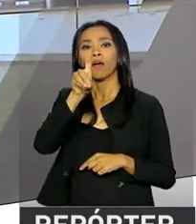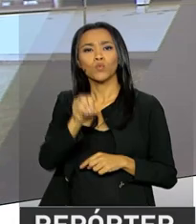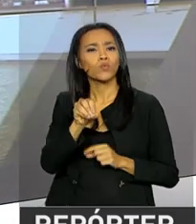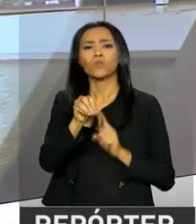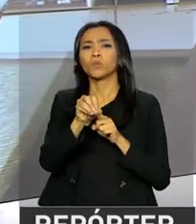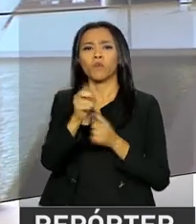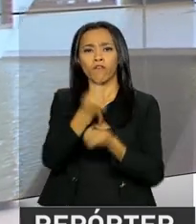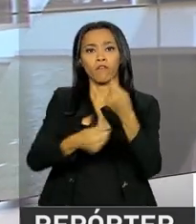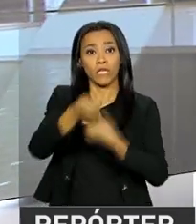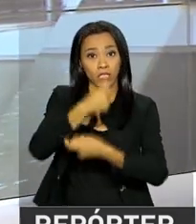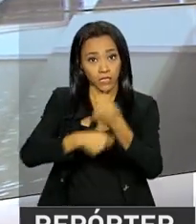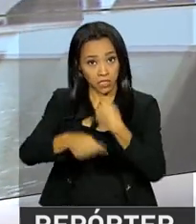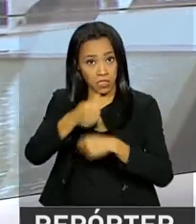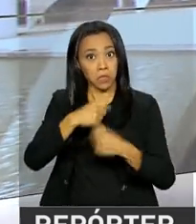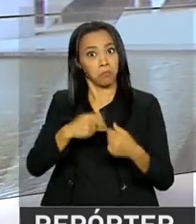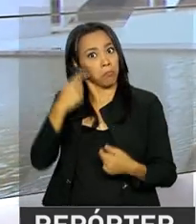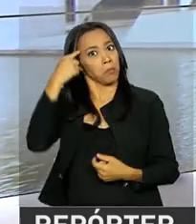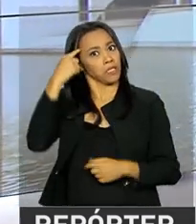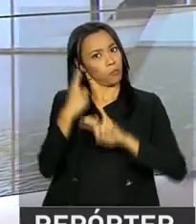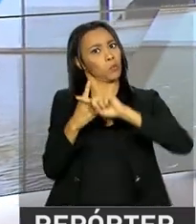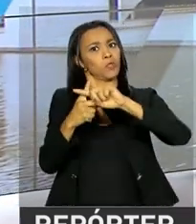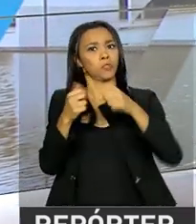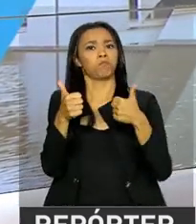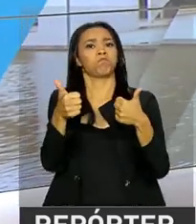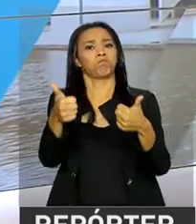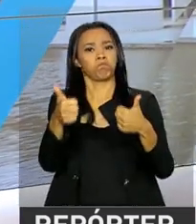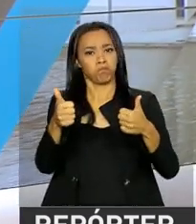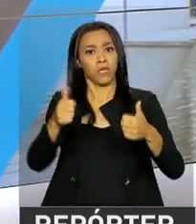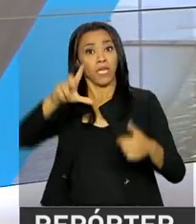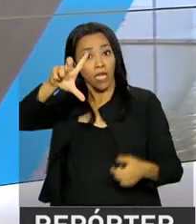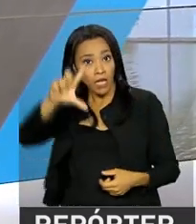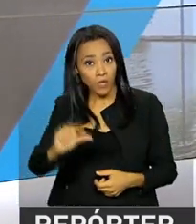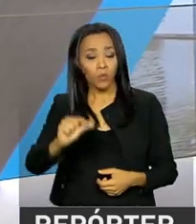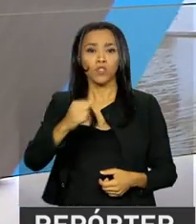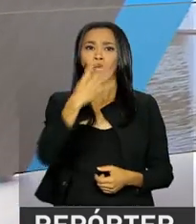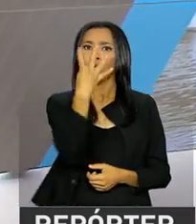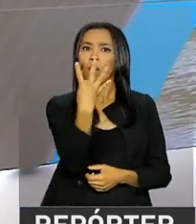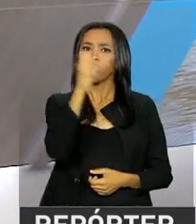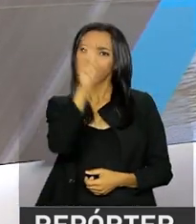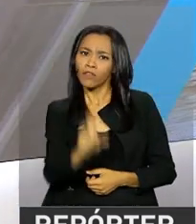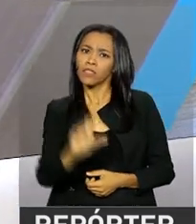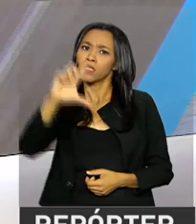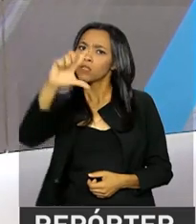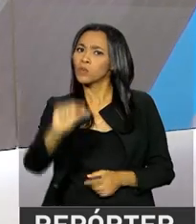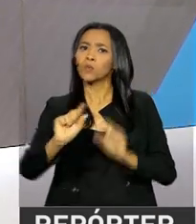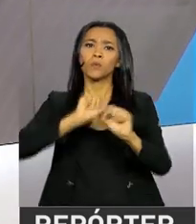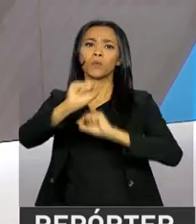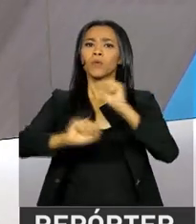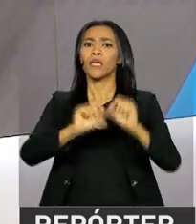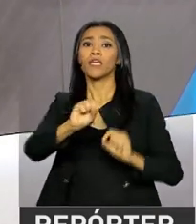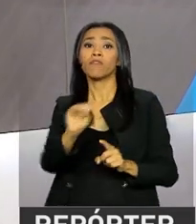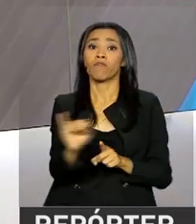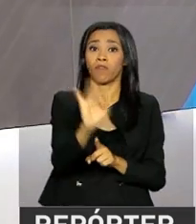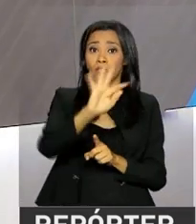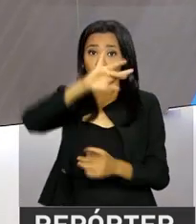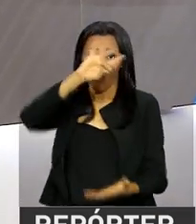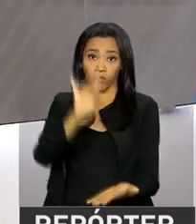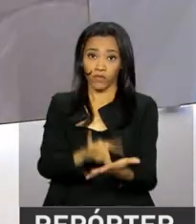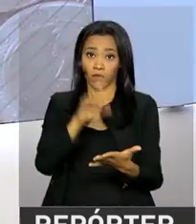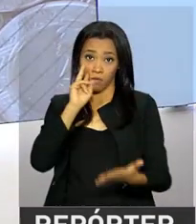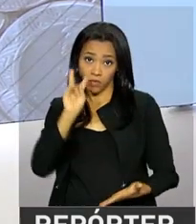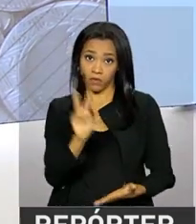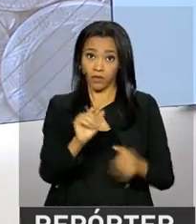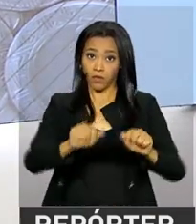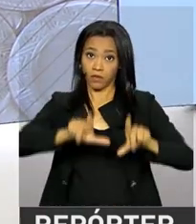mantém o otimismo e reduz pela quarta vez seguida a estimativa de inflação oficial. Vamos ver os números